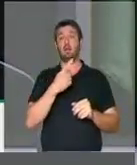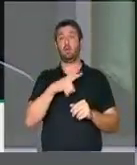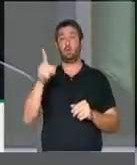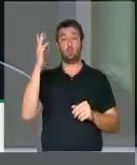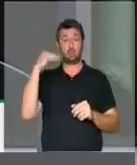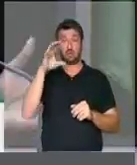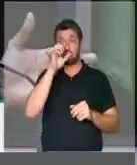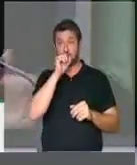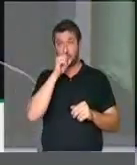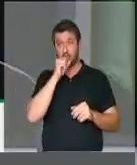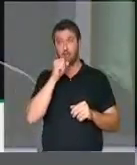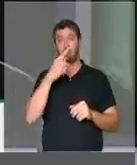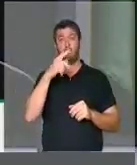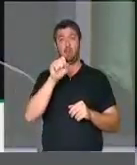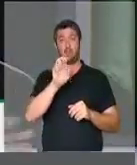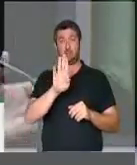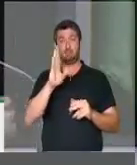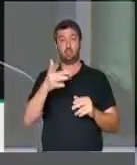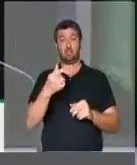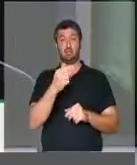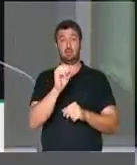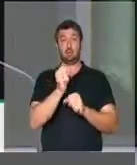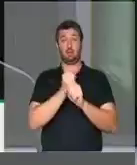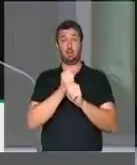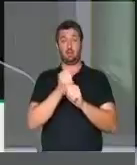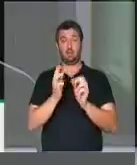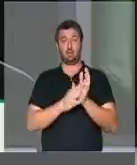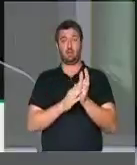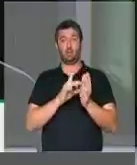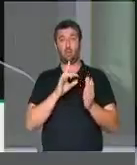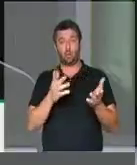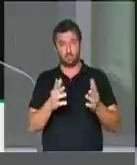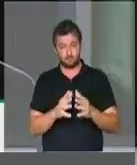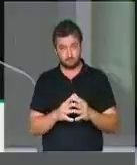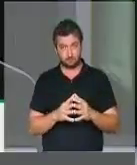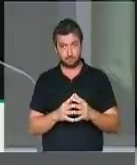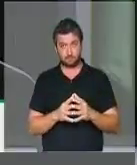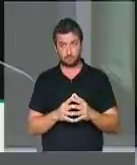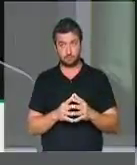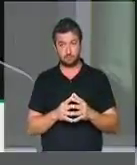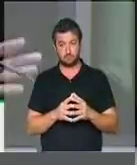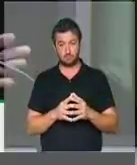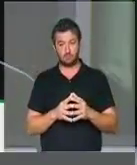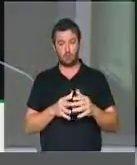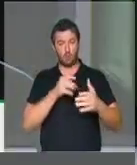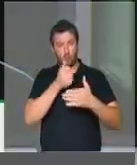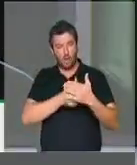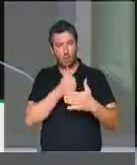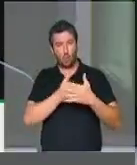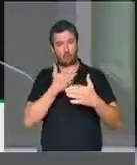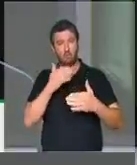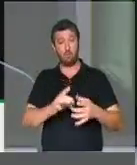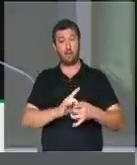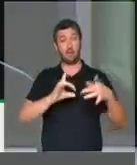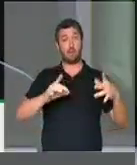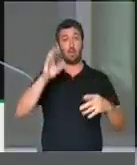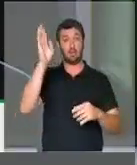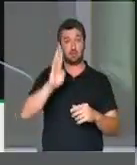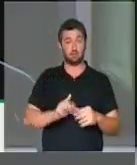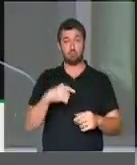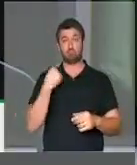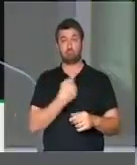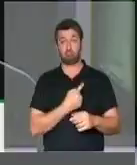no último sábado, PSB, que completa 70 anos de existência numa luta democrática neste país,